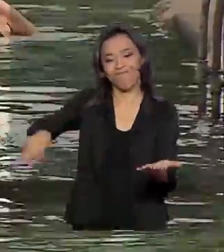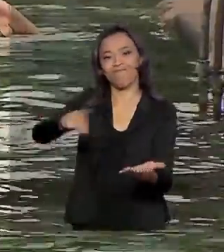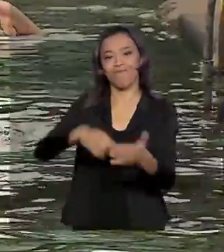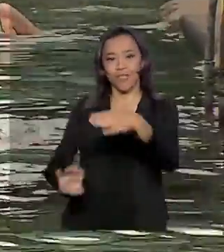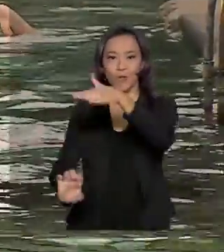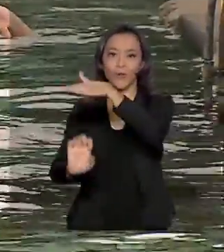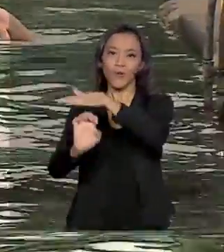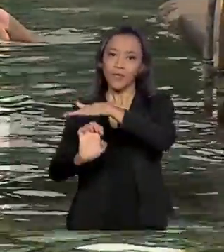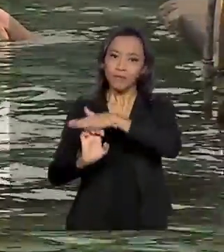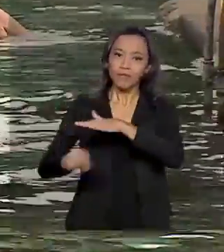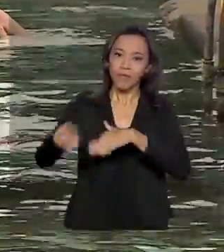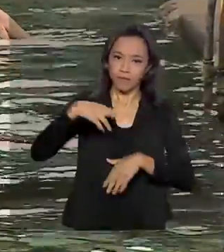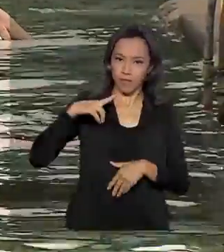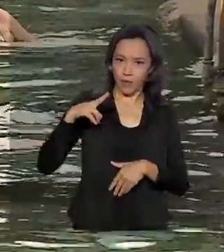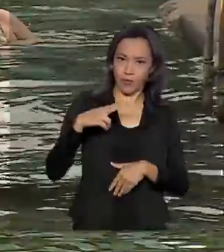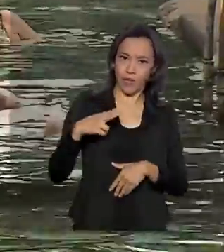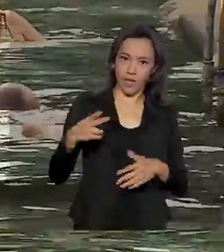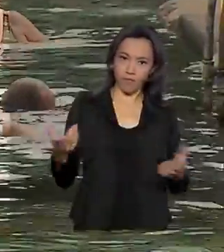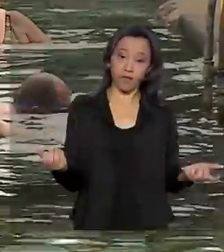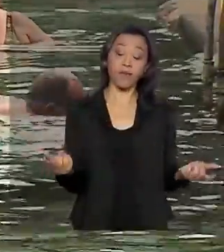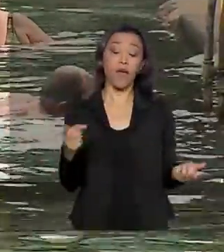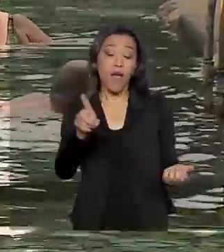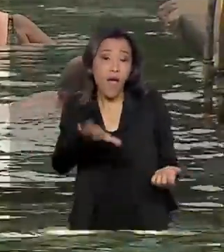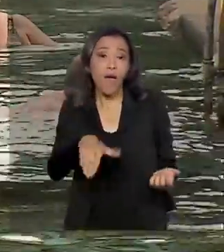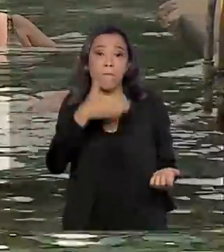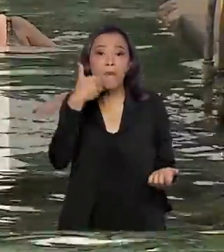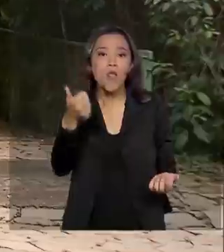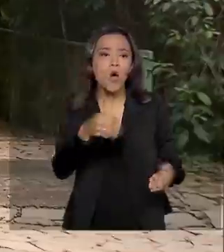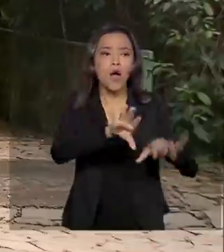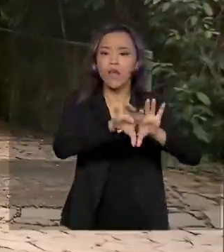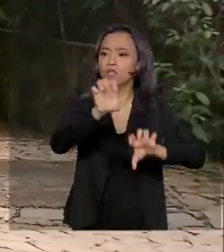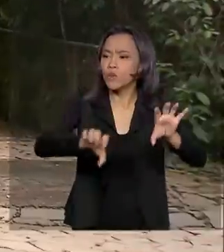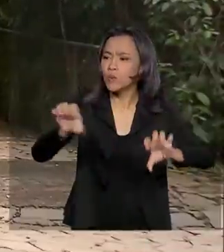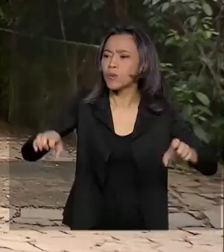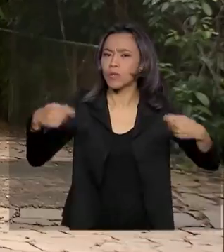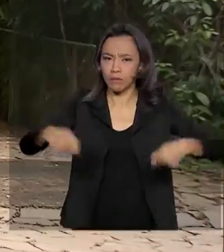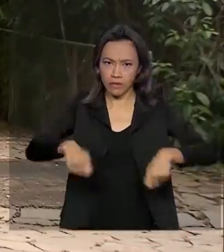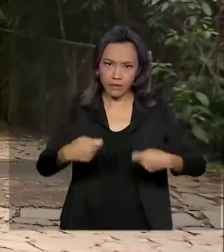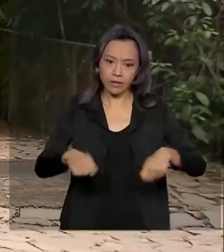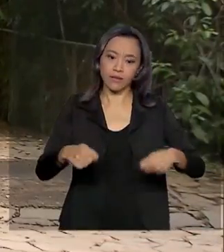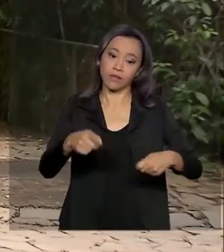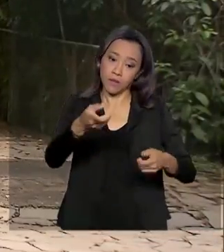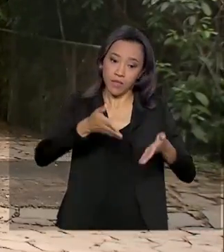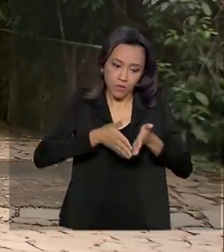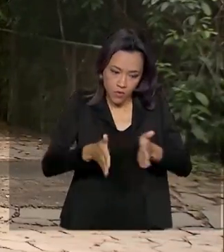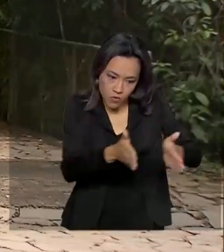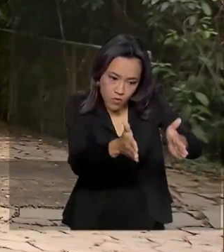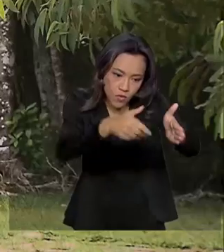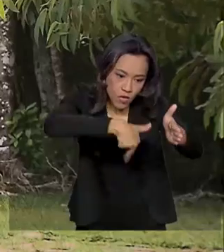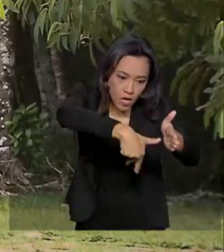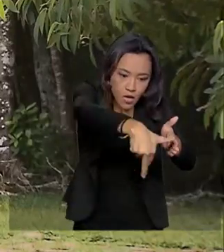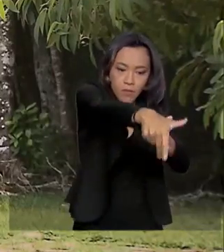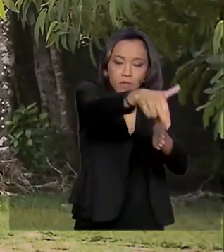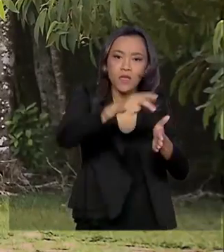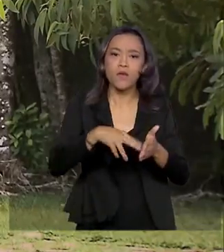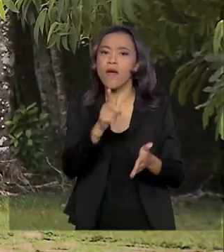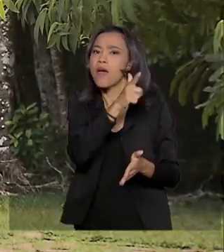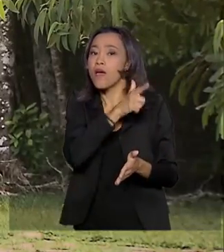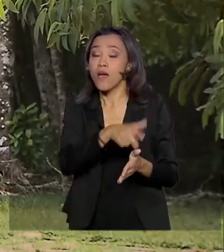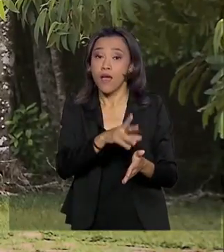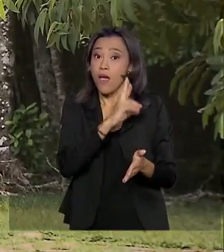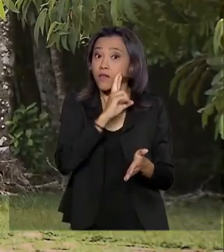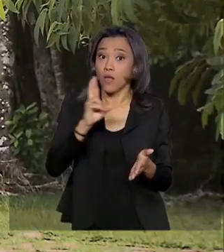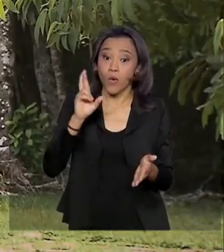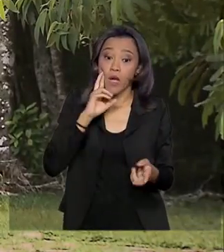Para aumentar o movimento, é preciso melhorar a infraestrutura turística, como trilhas, restaurantes, vigilância